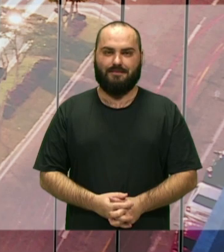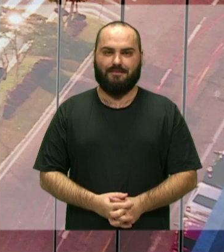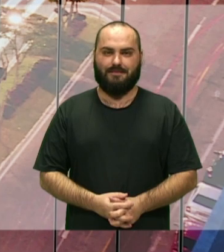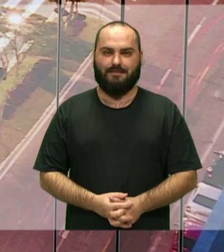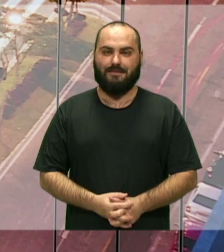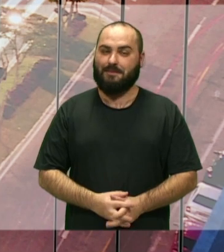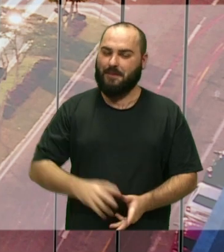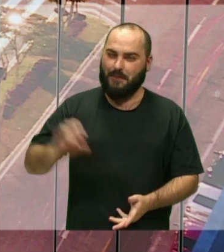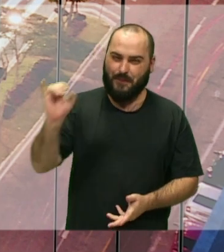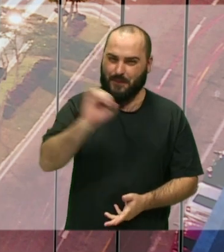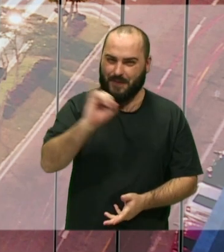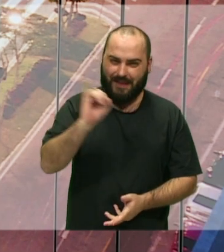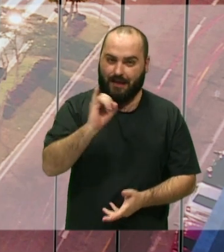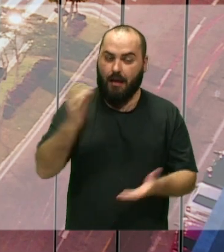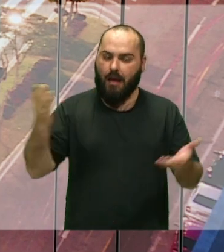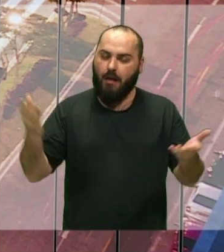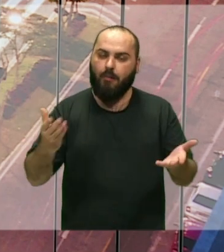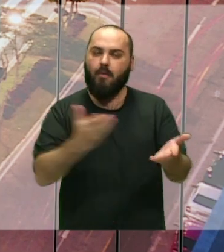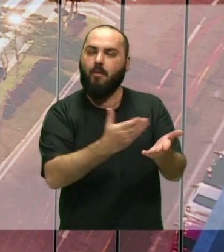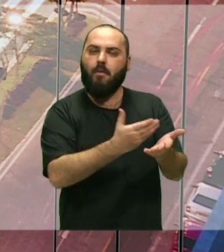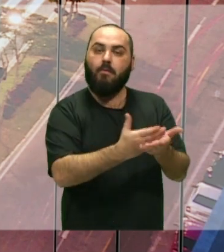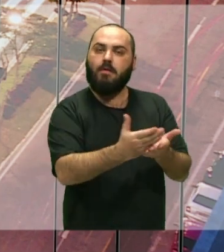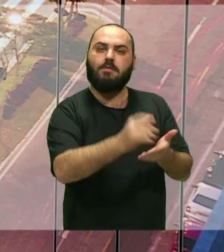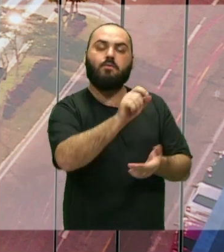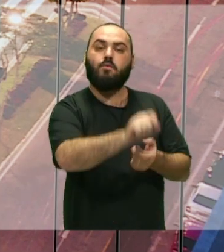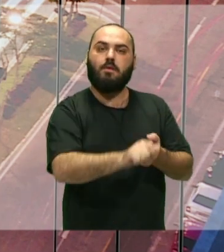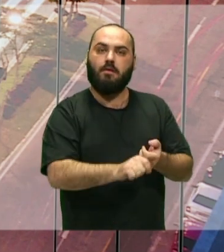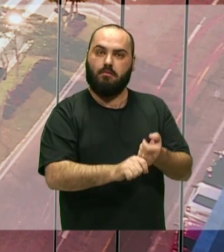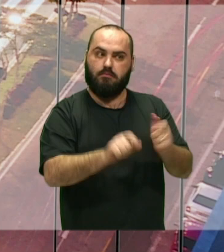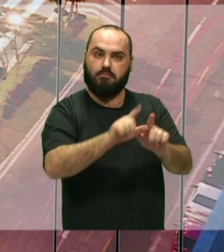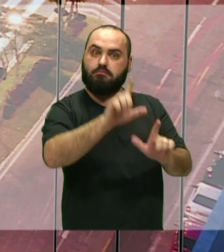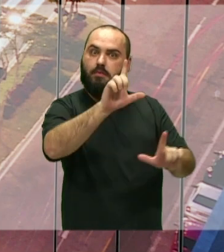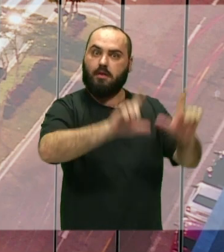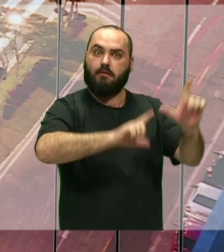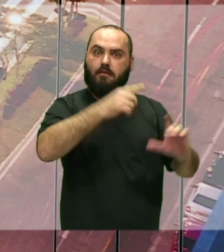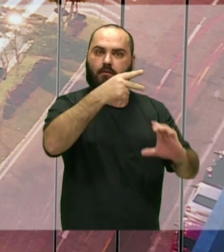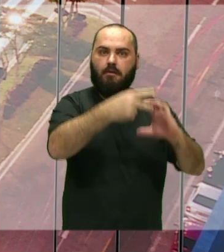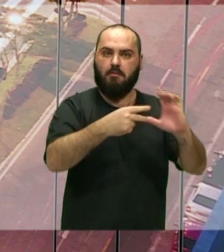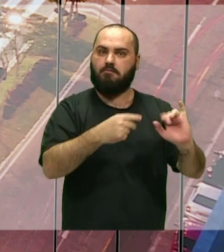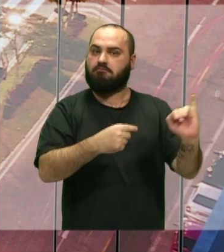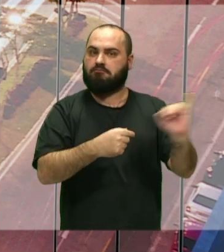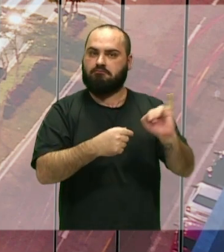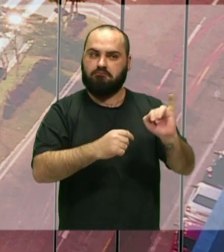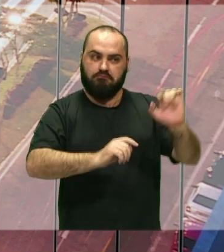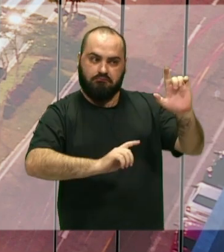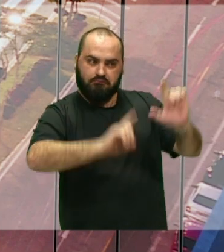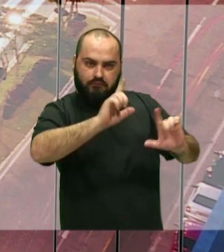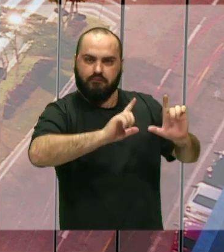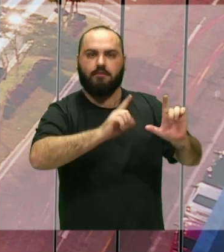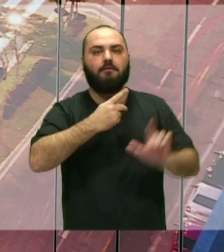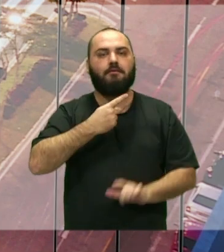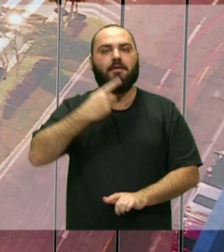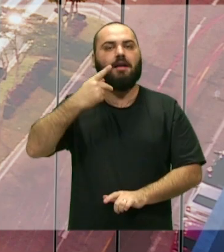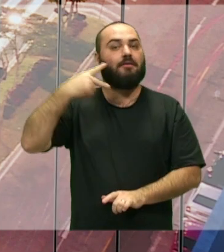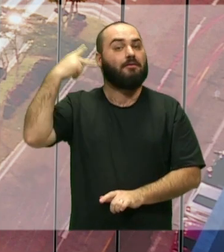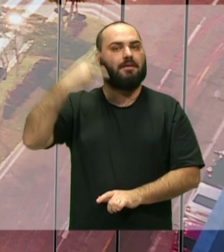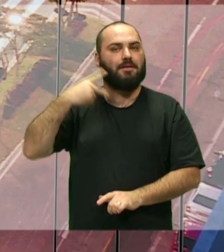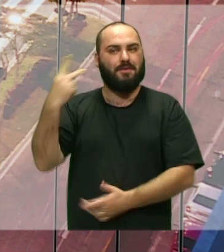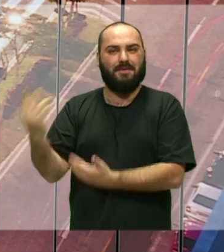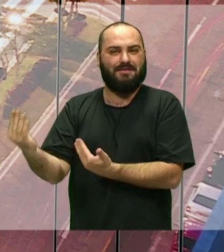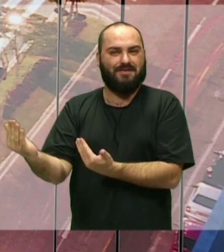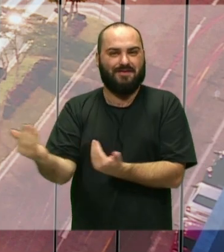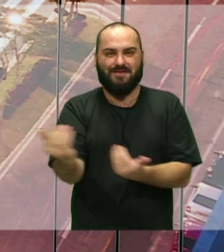Olá, começa agora pelo canal da TV Câmara de Itajaí, o Fala Vereador Mirim,